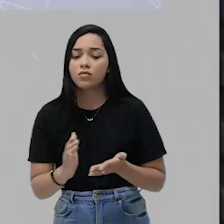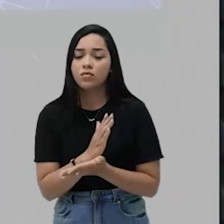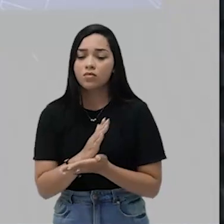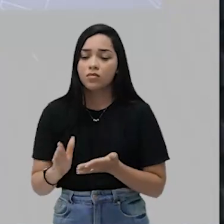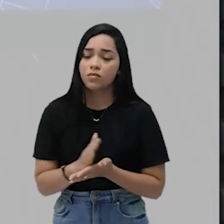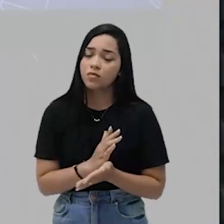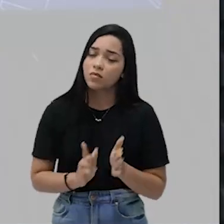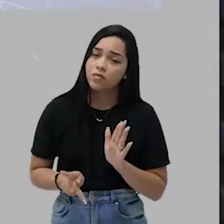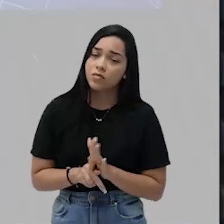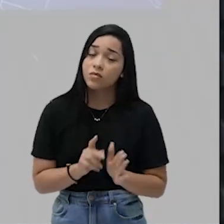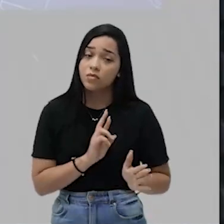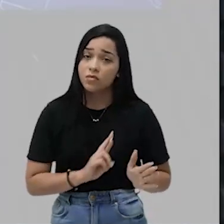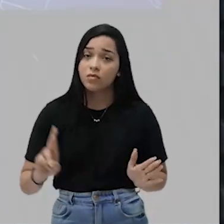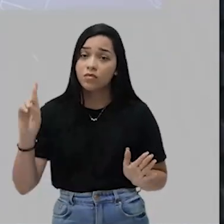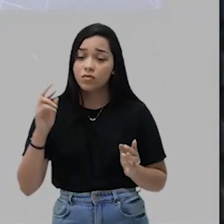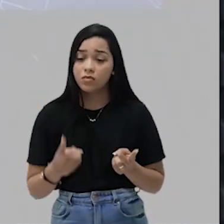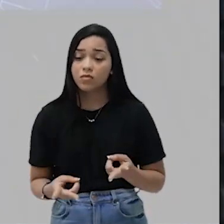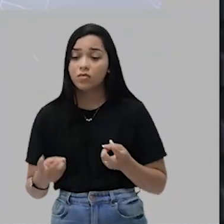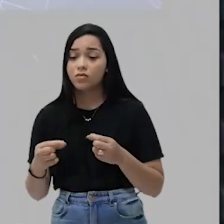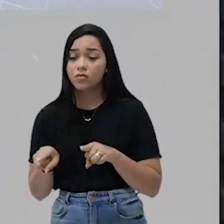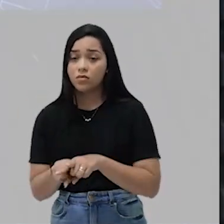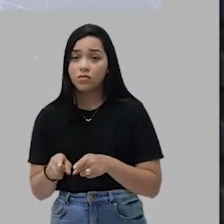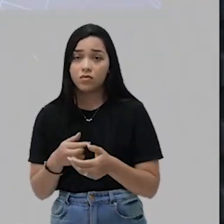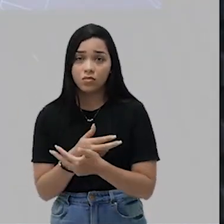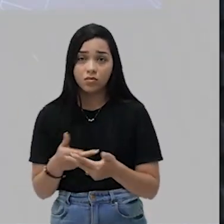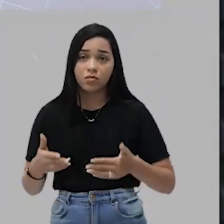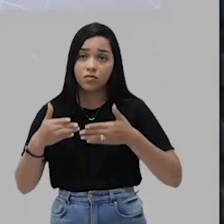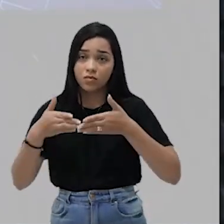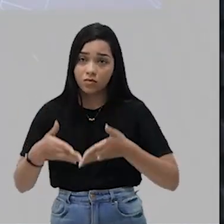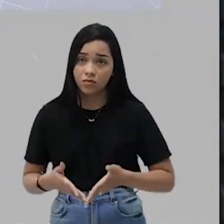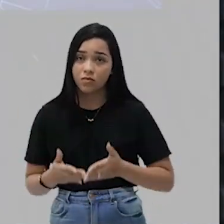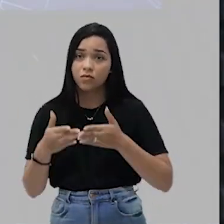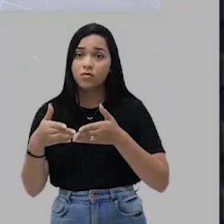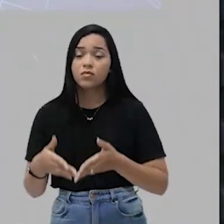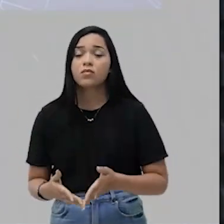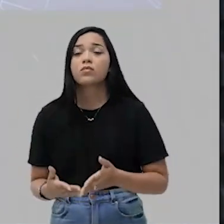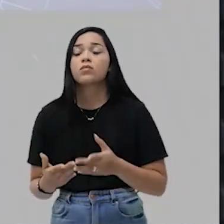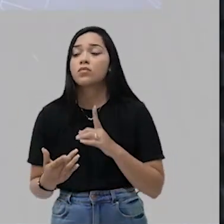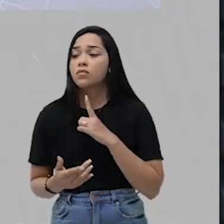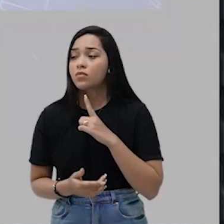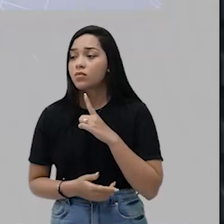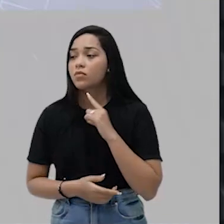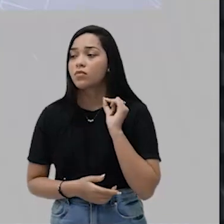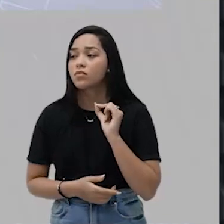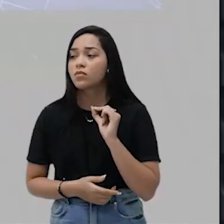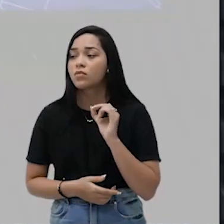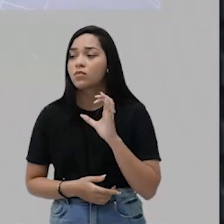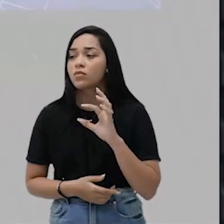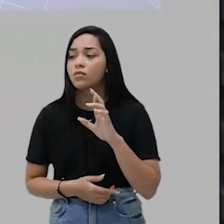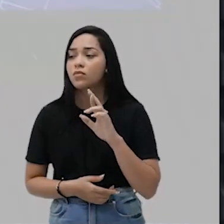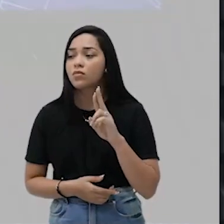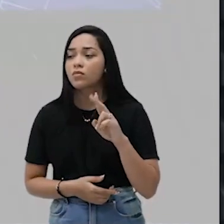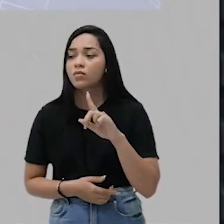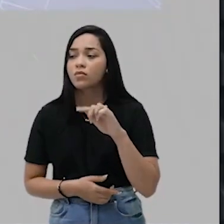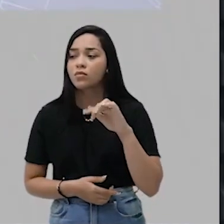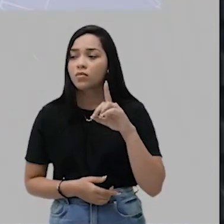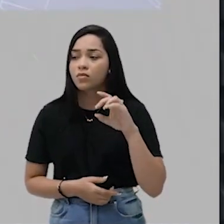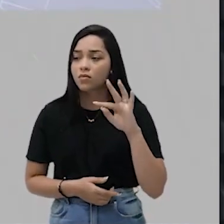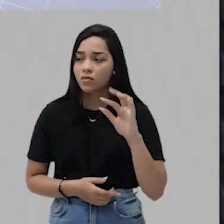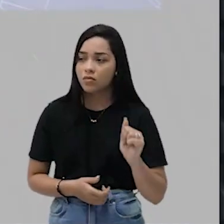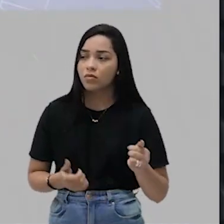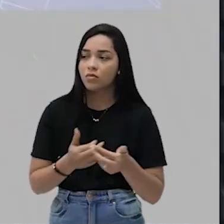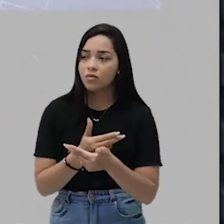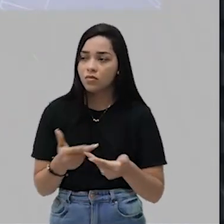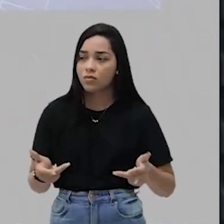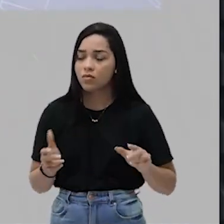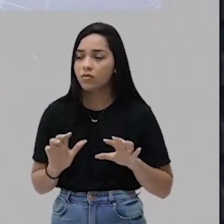religioso. Observe que as grandes navegações, ela tem um caráter cruzadista. Um movimento que foi financiado por grupos